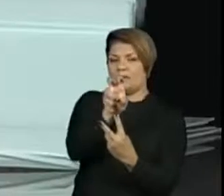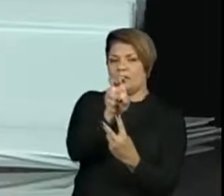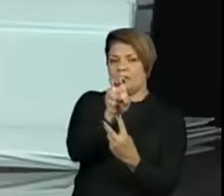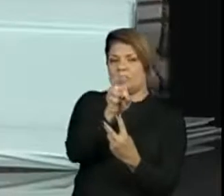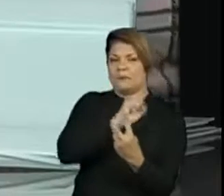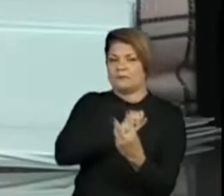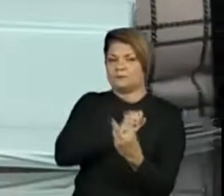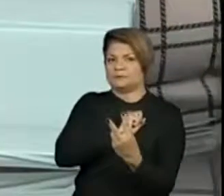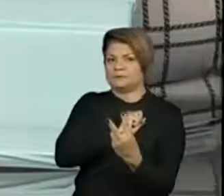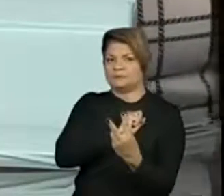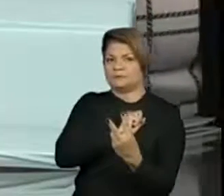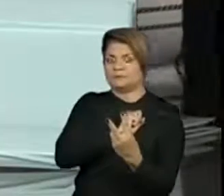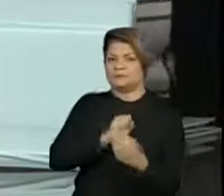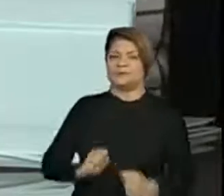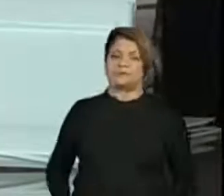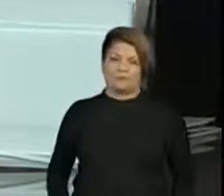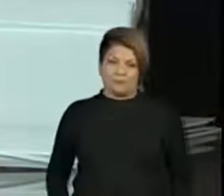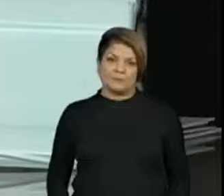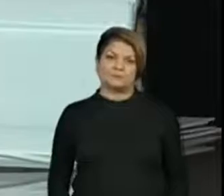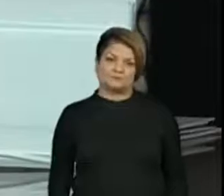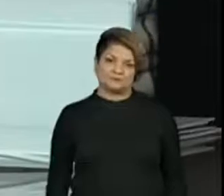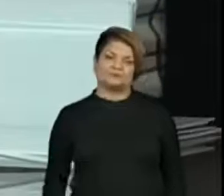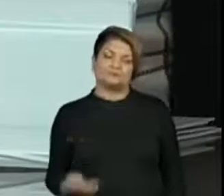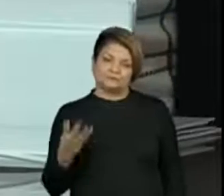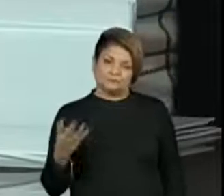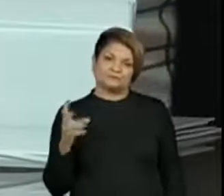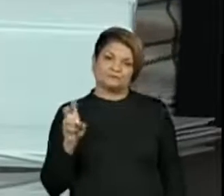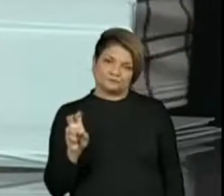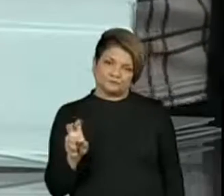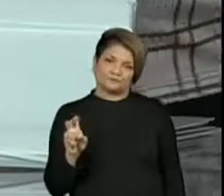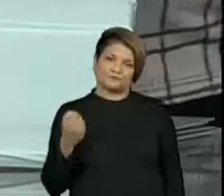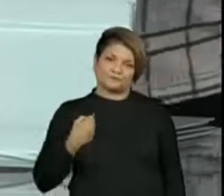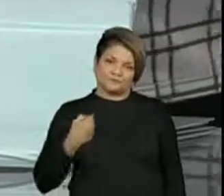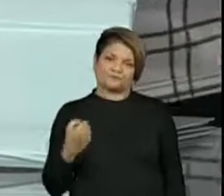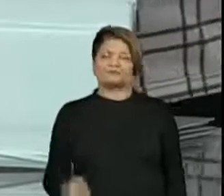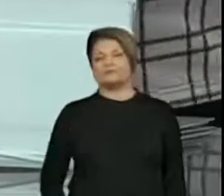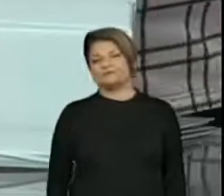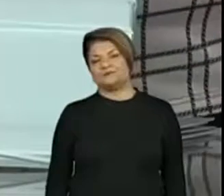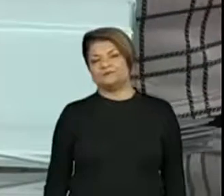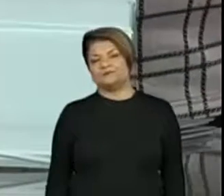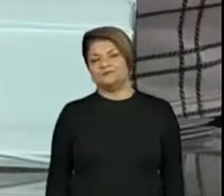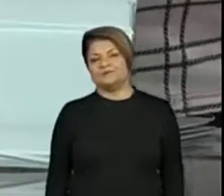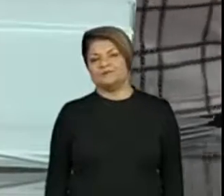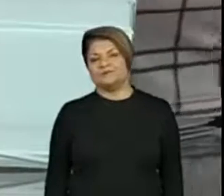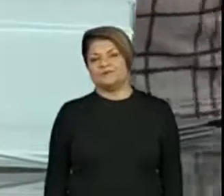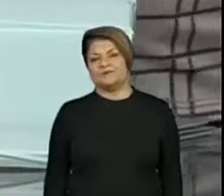fichinha do 40, eu componho aí o novo número, que é o número 45.